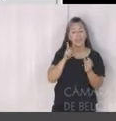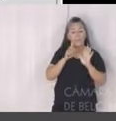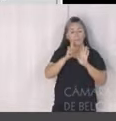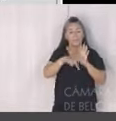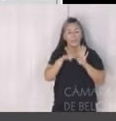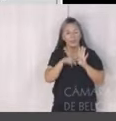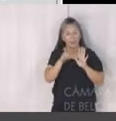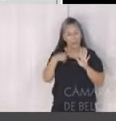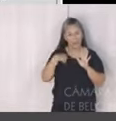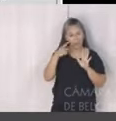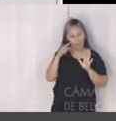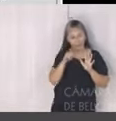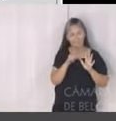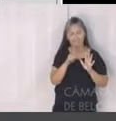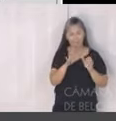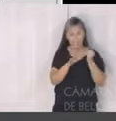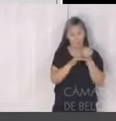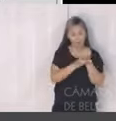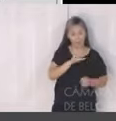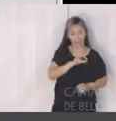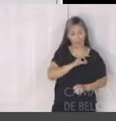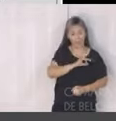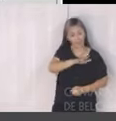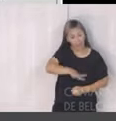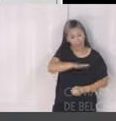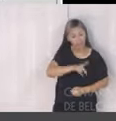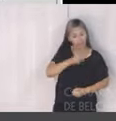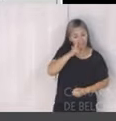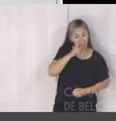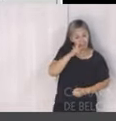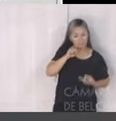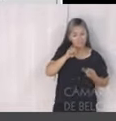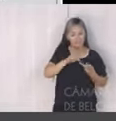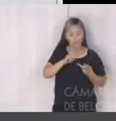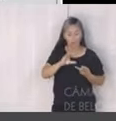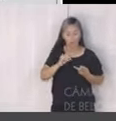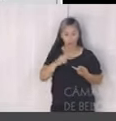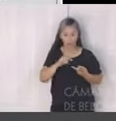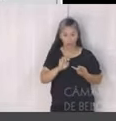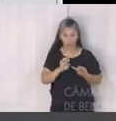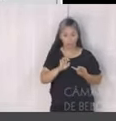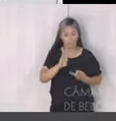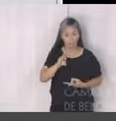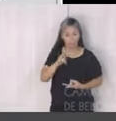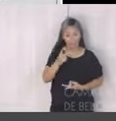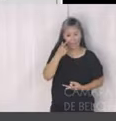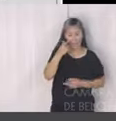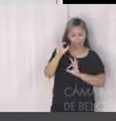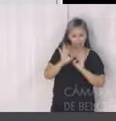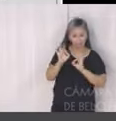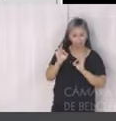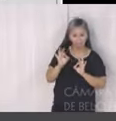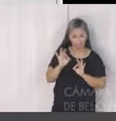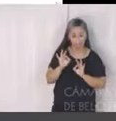prevenção da violência em áreas de vulnerabilidade social e, por fim, COP-PH, gestão integrada inteligente dos problemas públicos